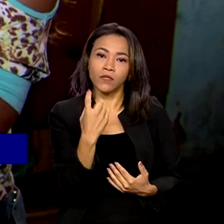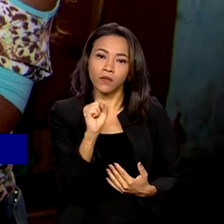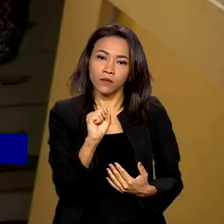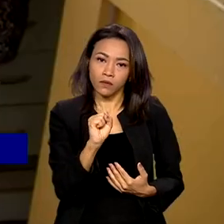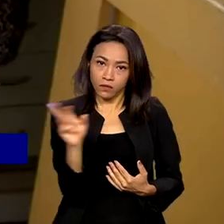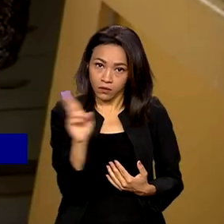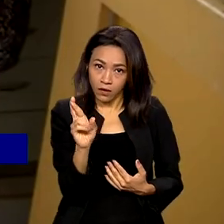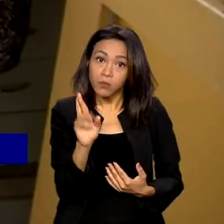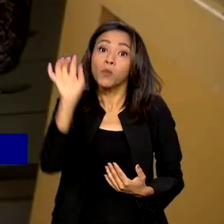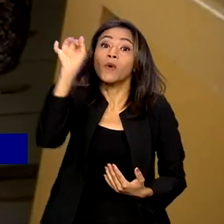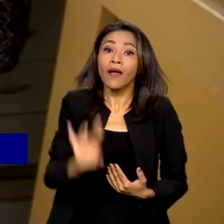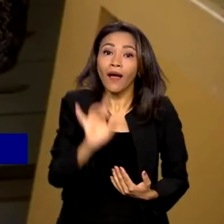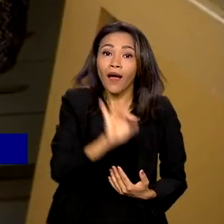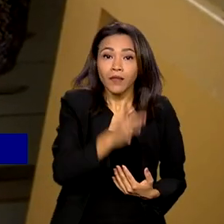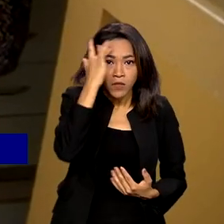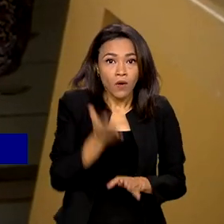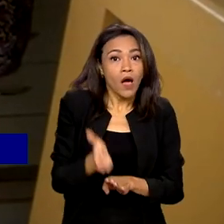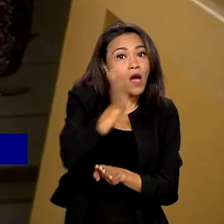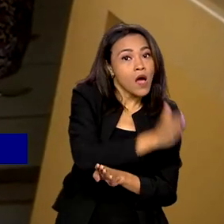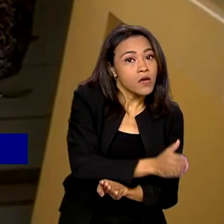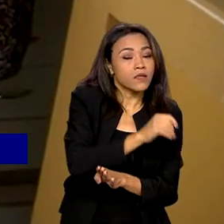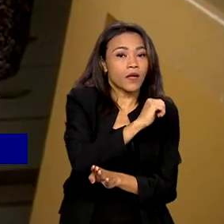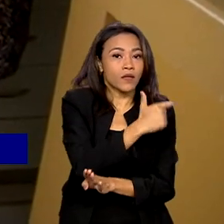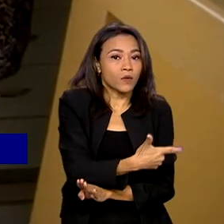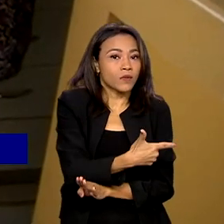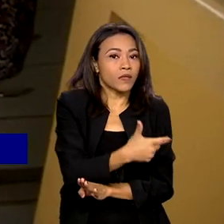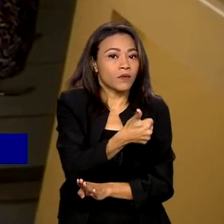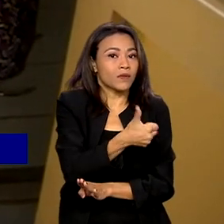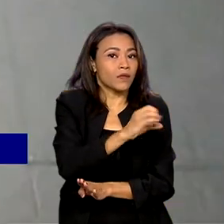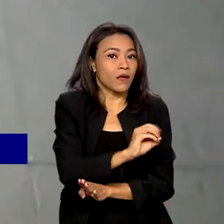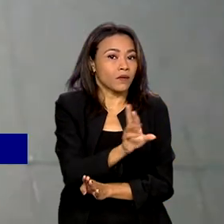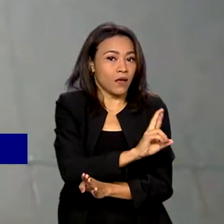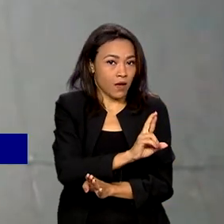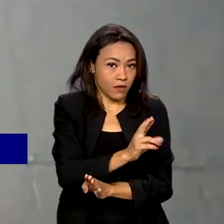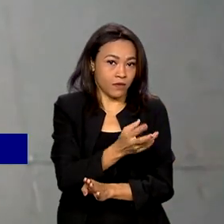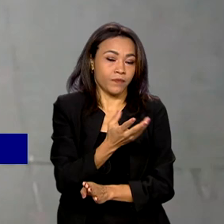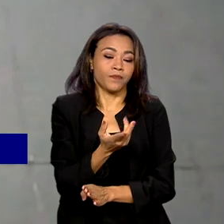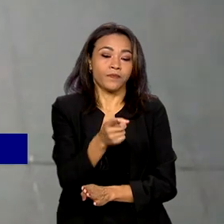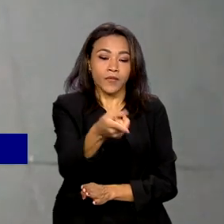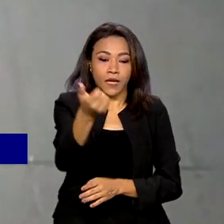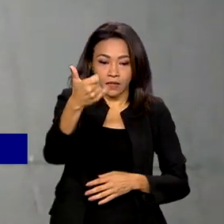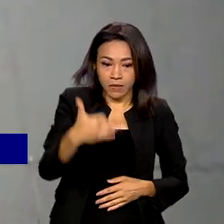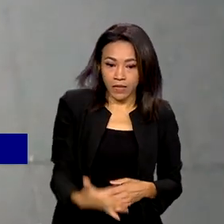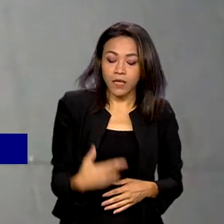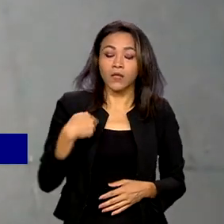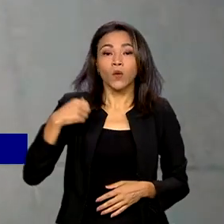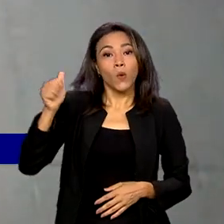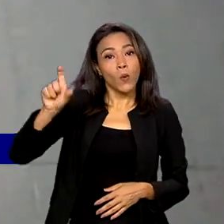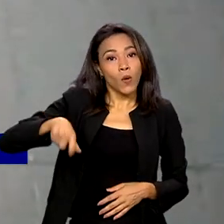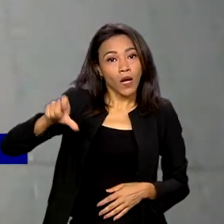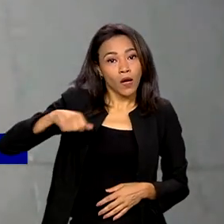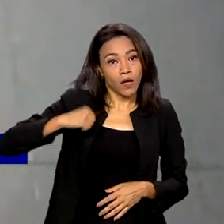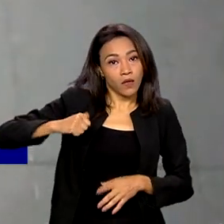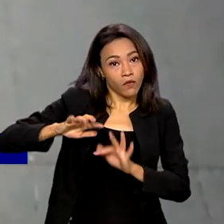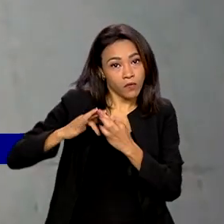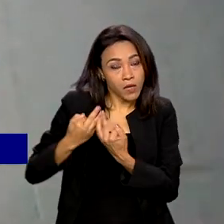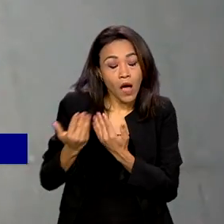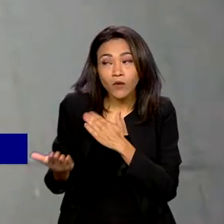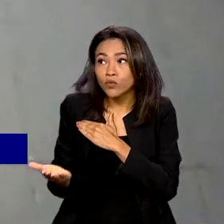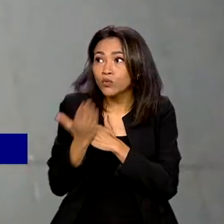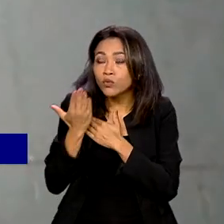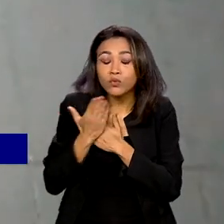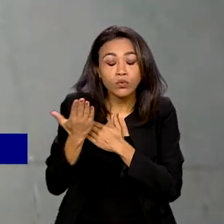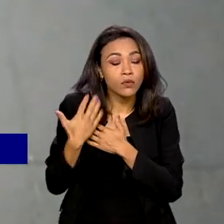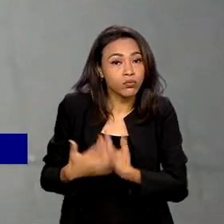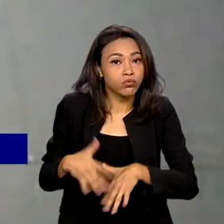pessoa. Antes, esse valor era de R$ 210,00. O Bolsa Família, ela ajuda muito, muito mesmo para mim,